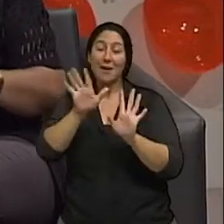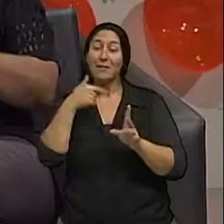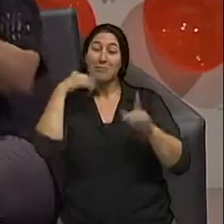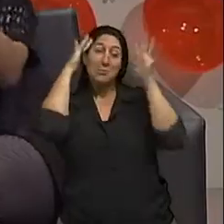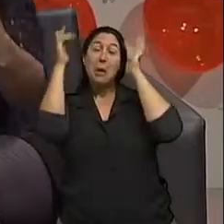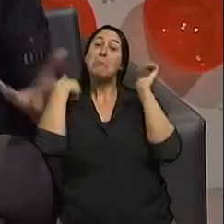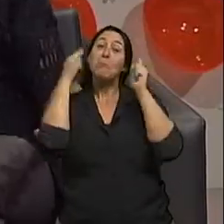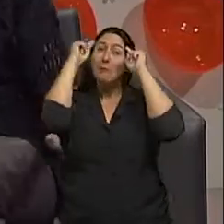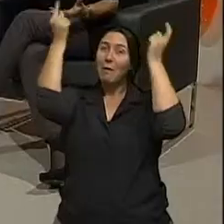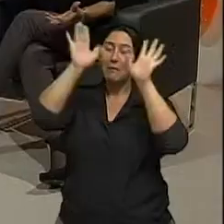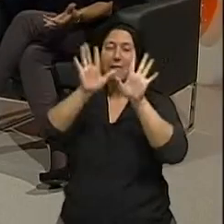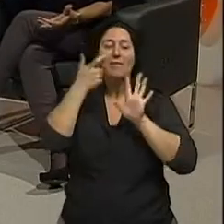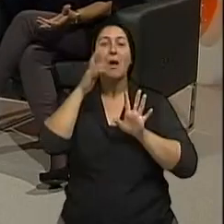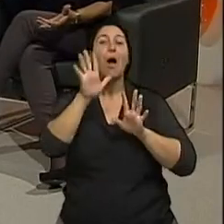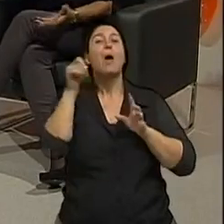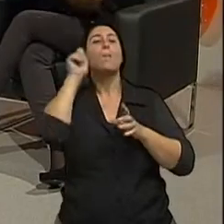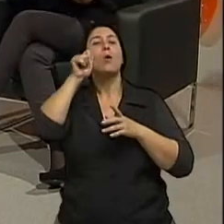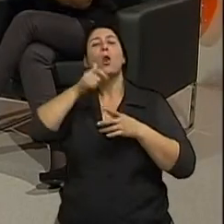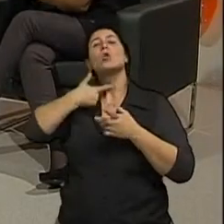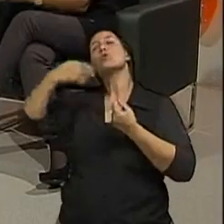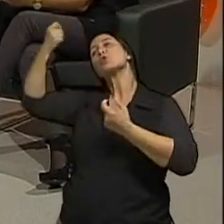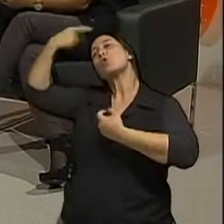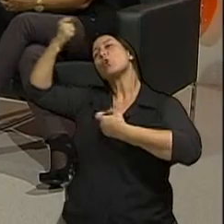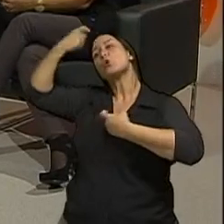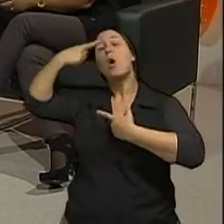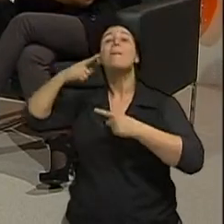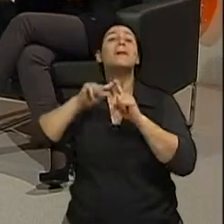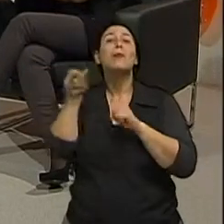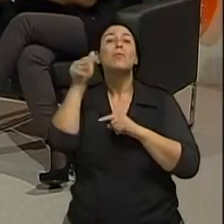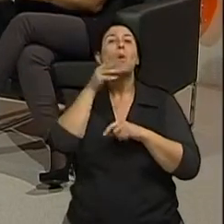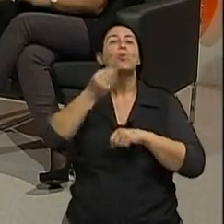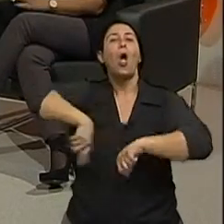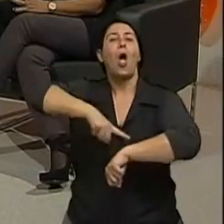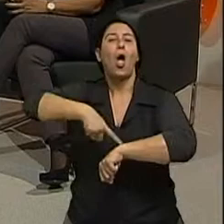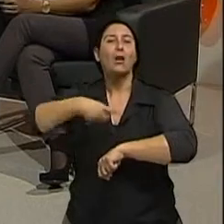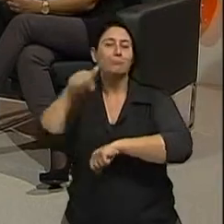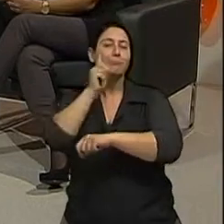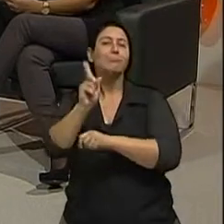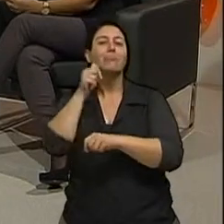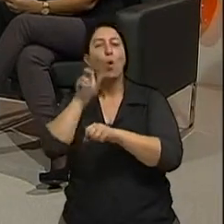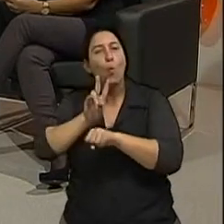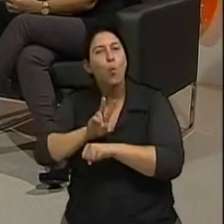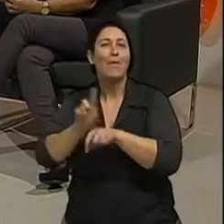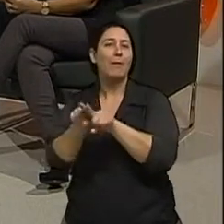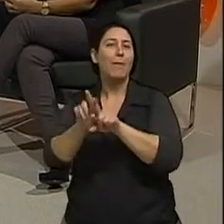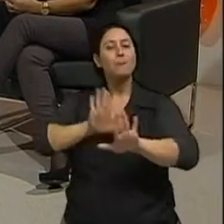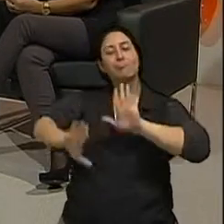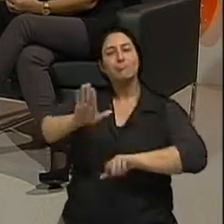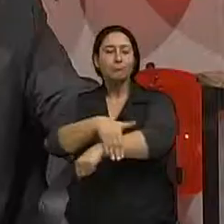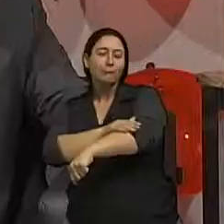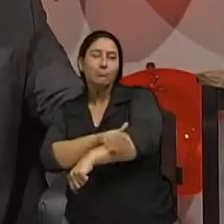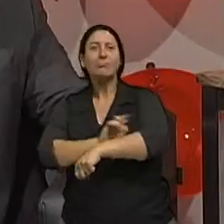pesquisa aqui de que as mulheres gostam de ficar muito ao sol mas talvez não fiquem tantas horas e se protejam mais. Exatamente. No somar de um ano